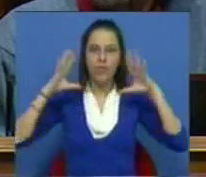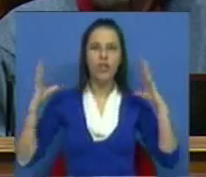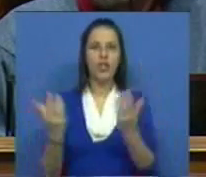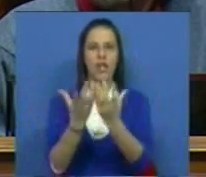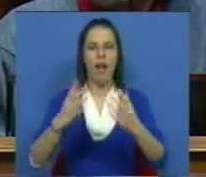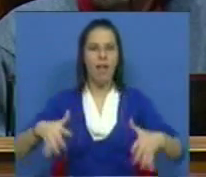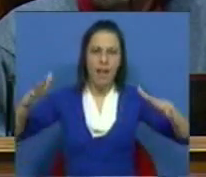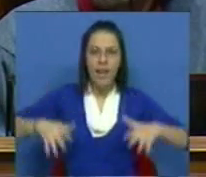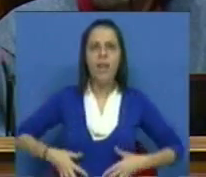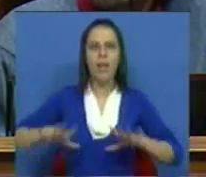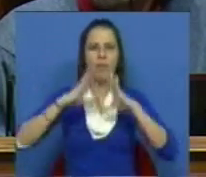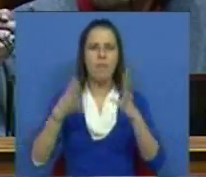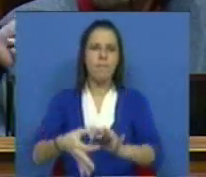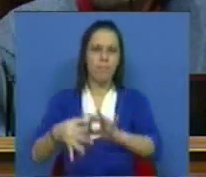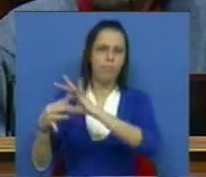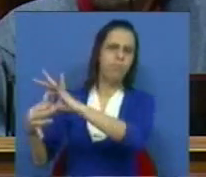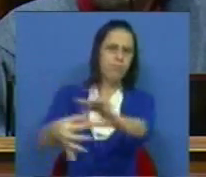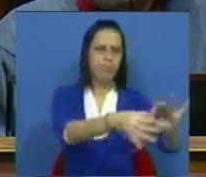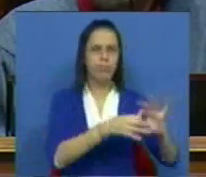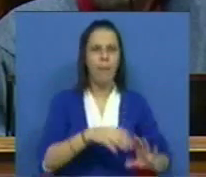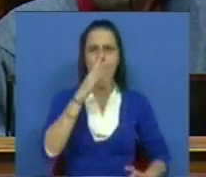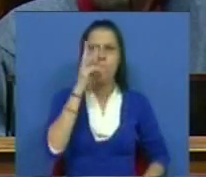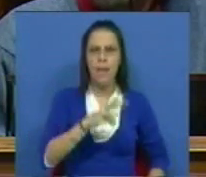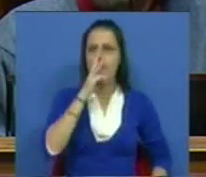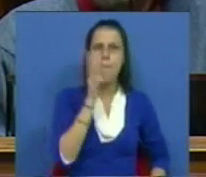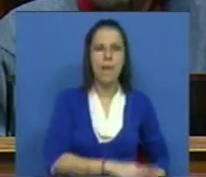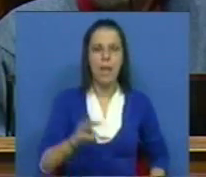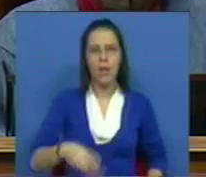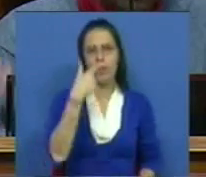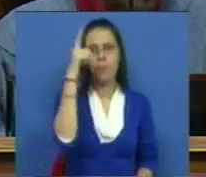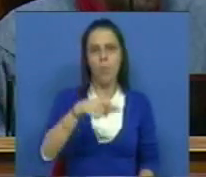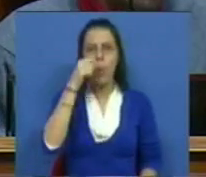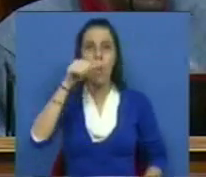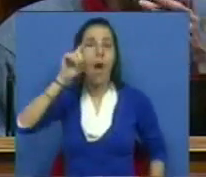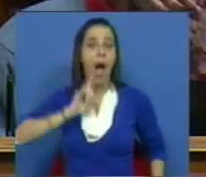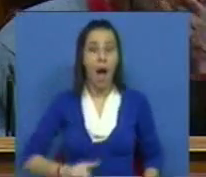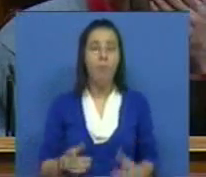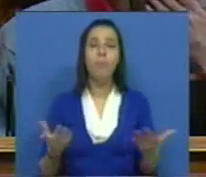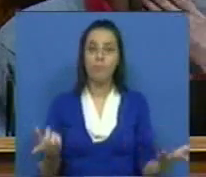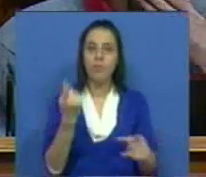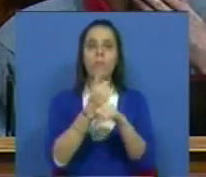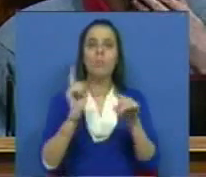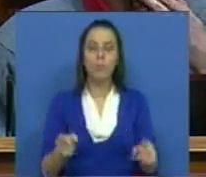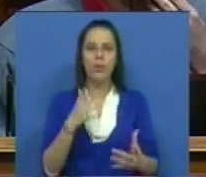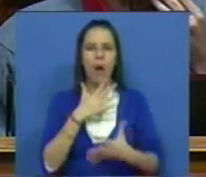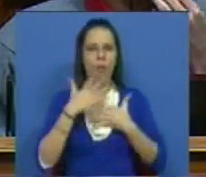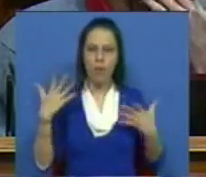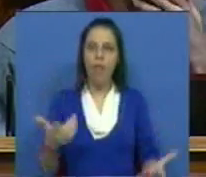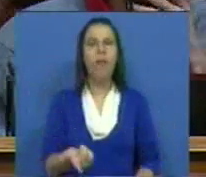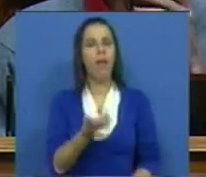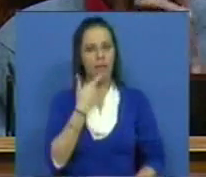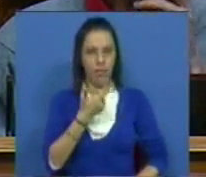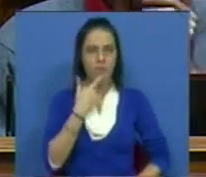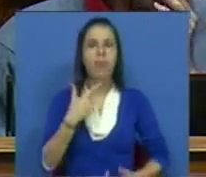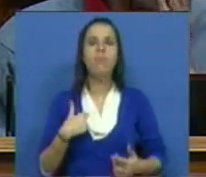de uma greve geral que uniu milhares, milhões de trabalhadores e de trabalhadoras. Por isso, é o grande sinal